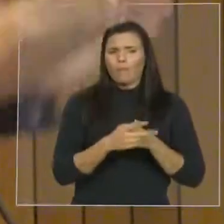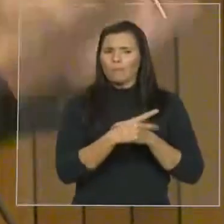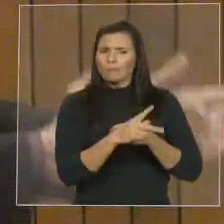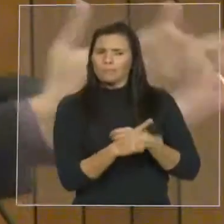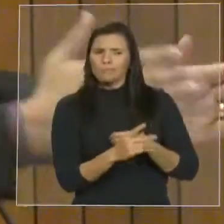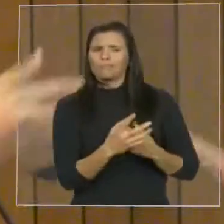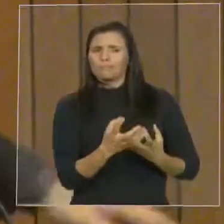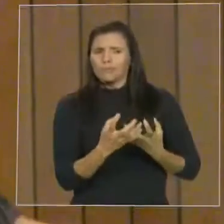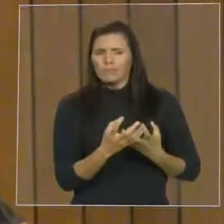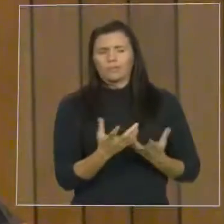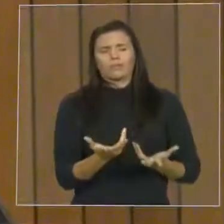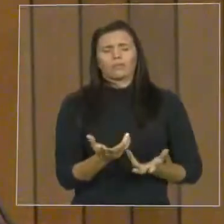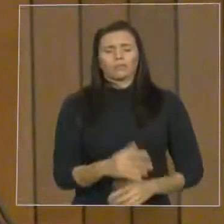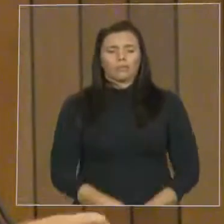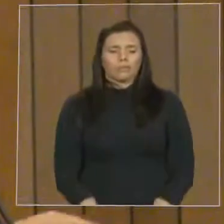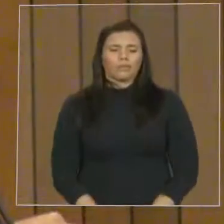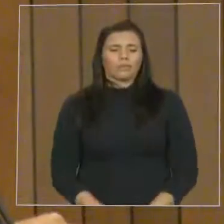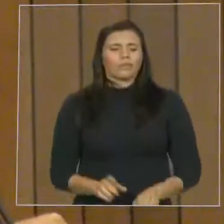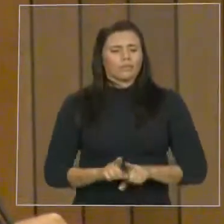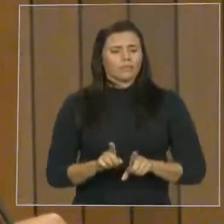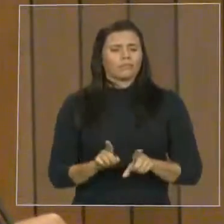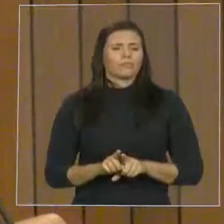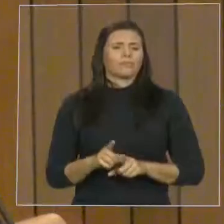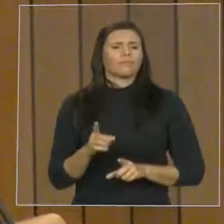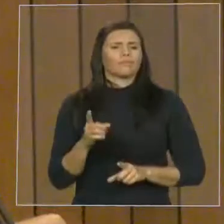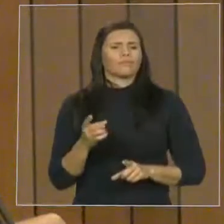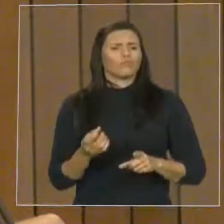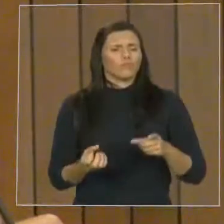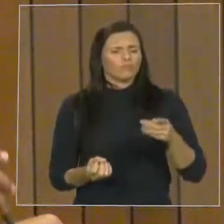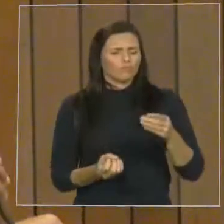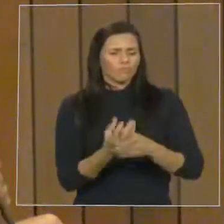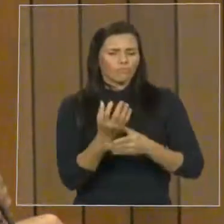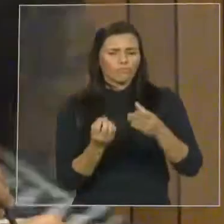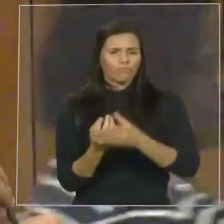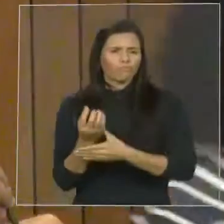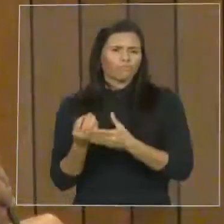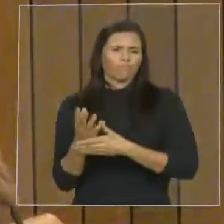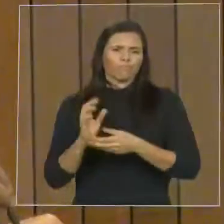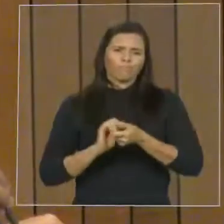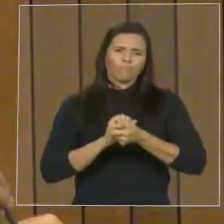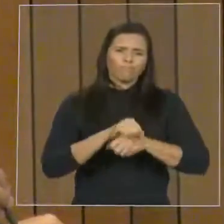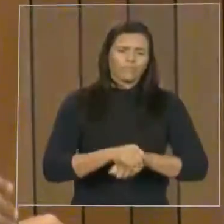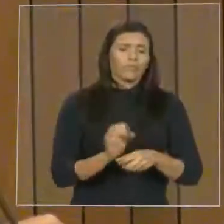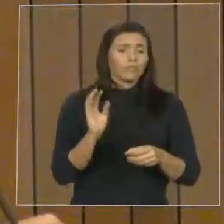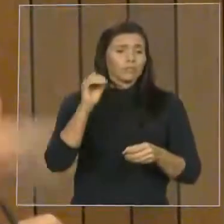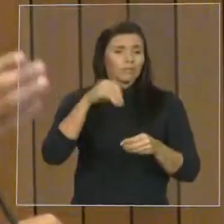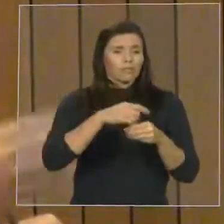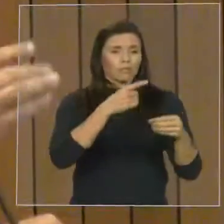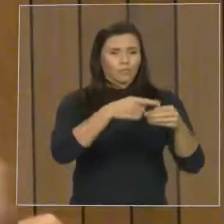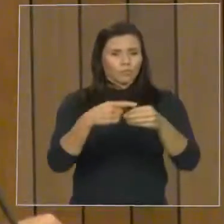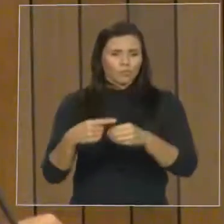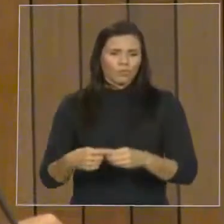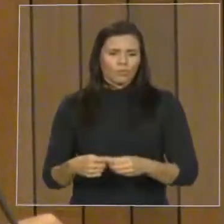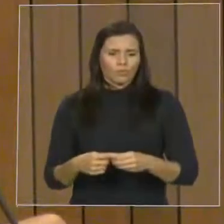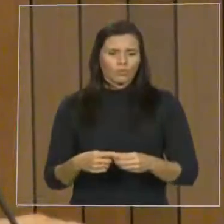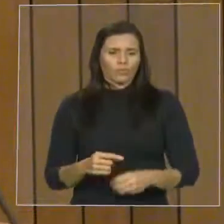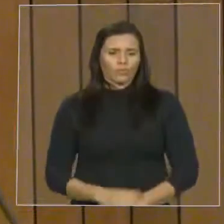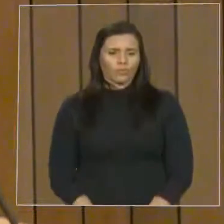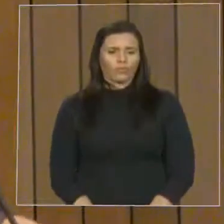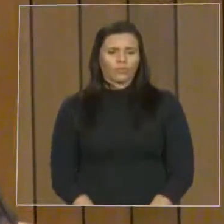de fazê-la presente nos municípios da região Tocantina, nesses 22 municípios que a integram.